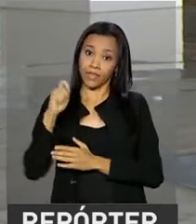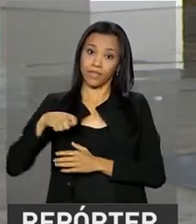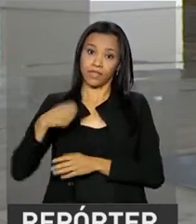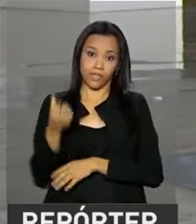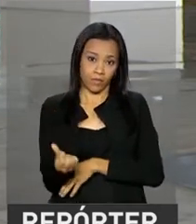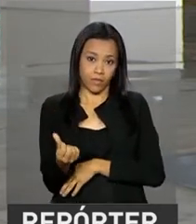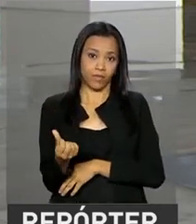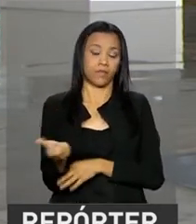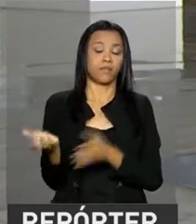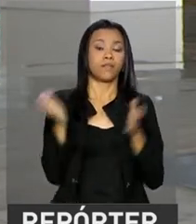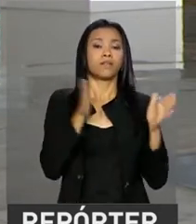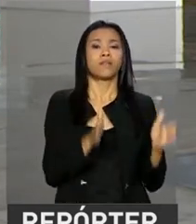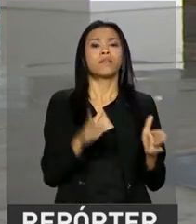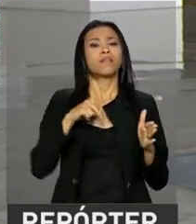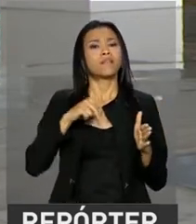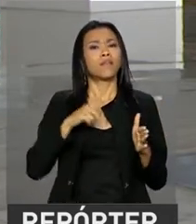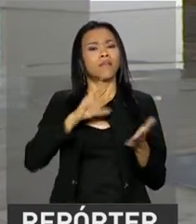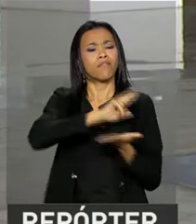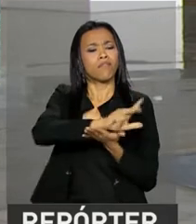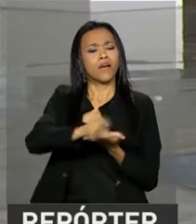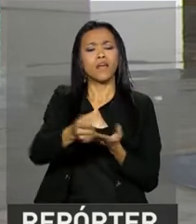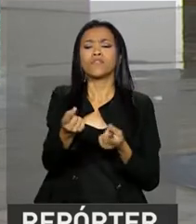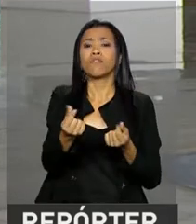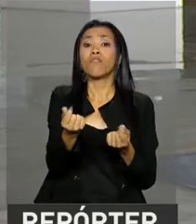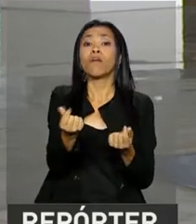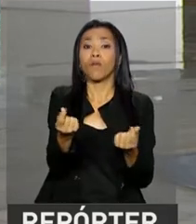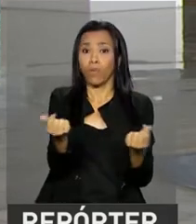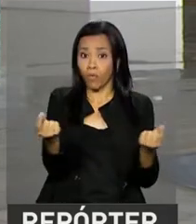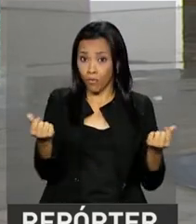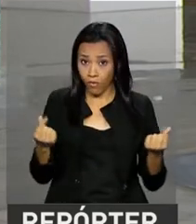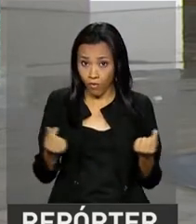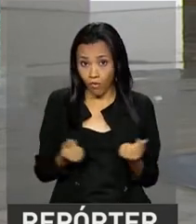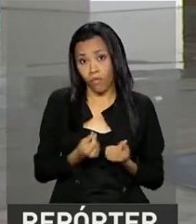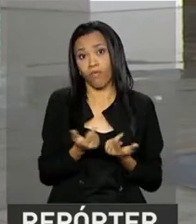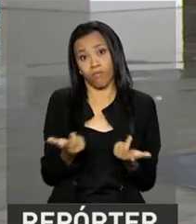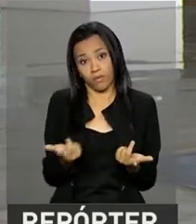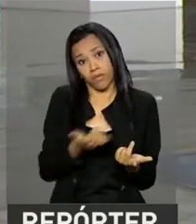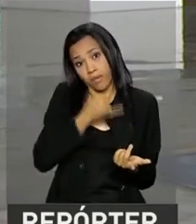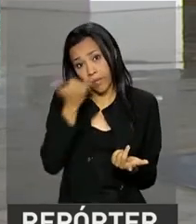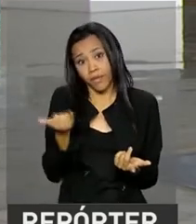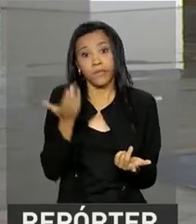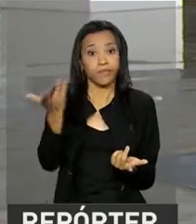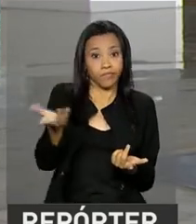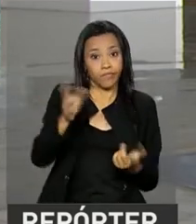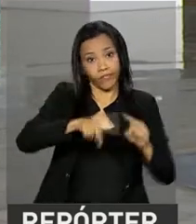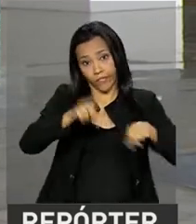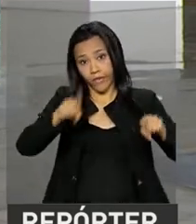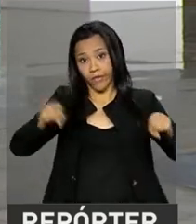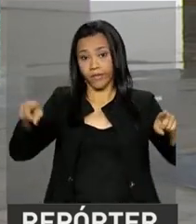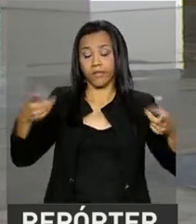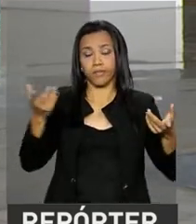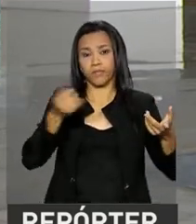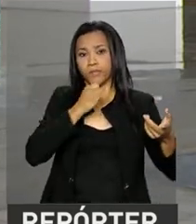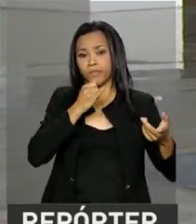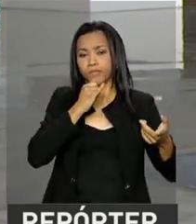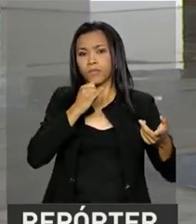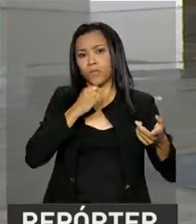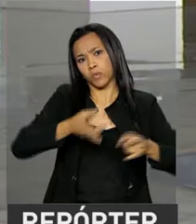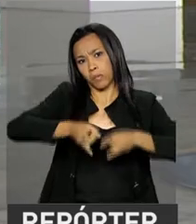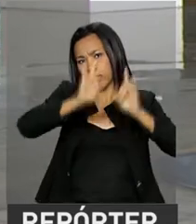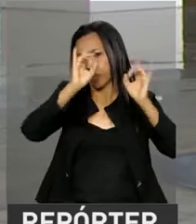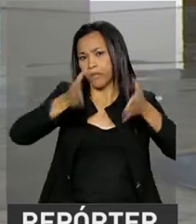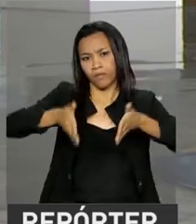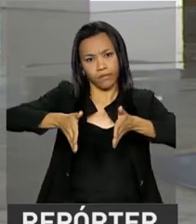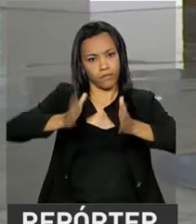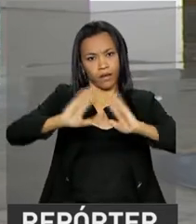Há várias possibilidades de preço de acordo com a modalidade que varia pelo valor do imóvel, que